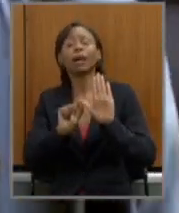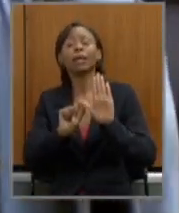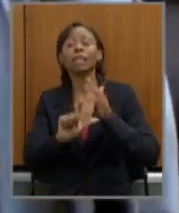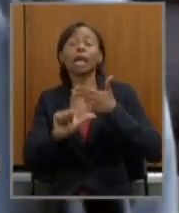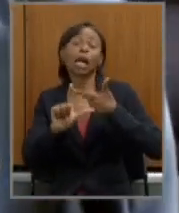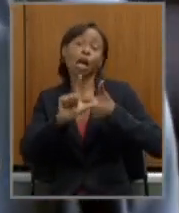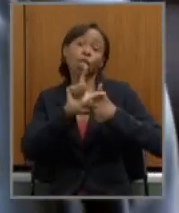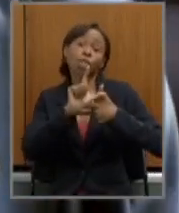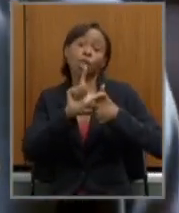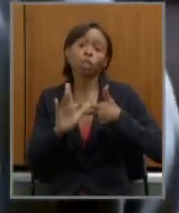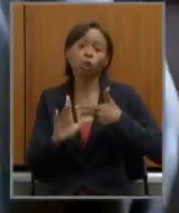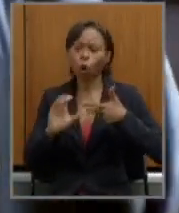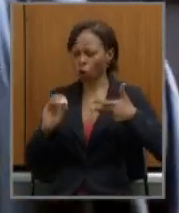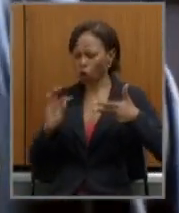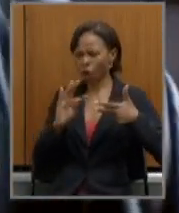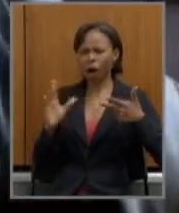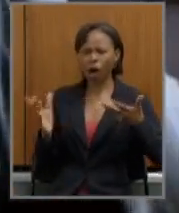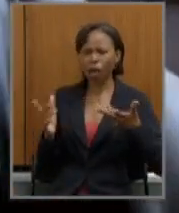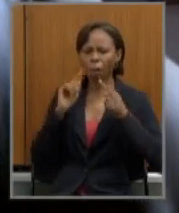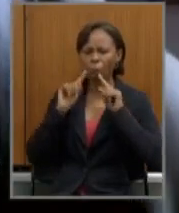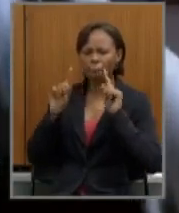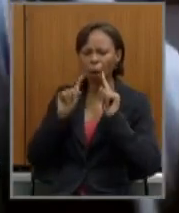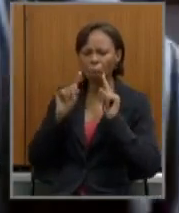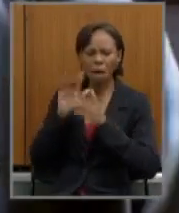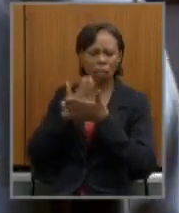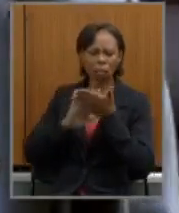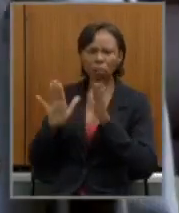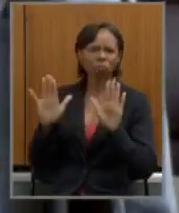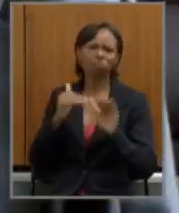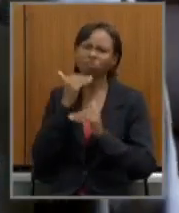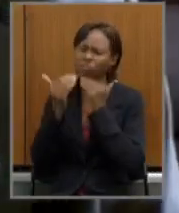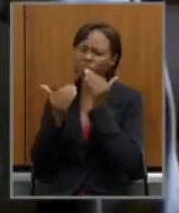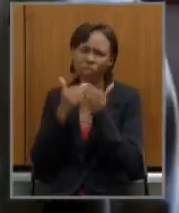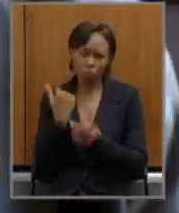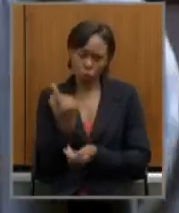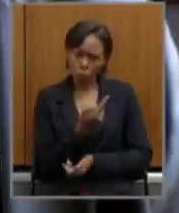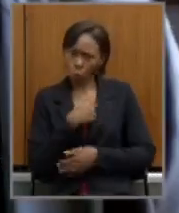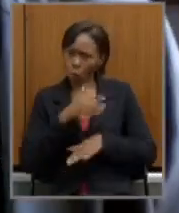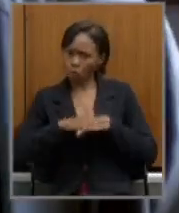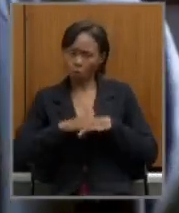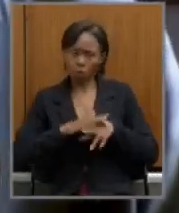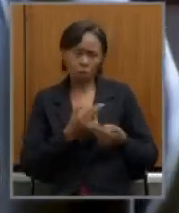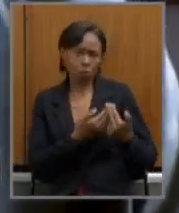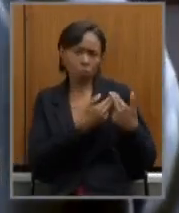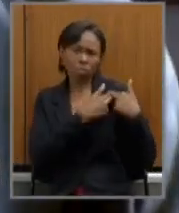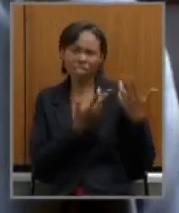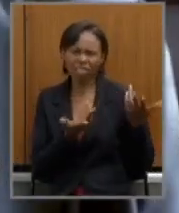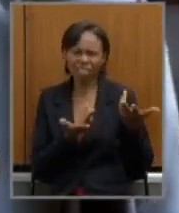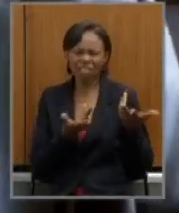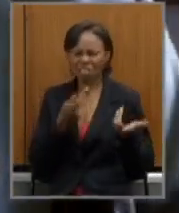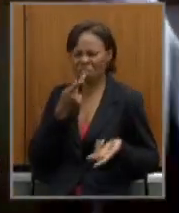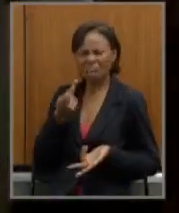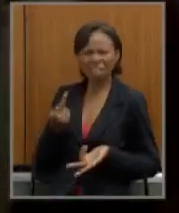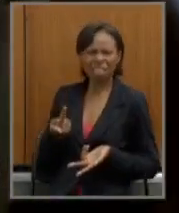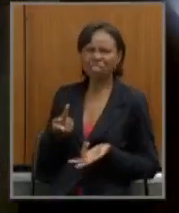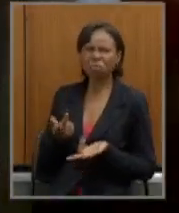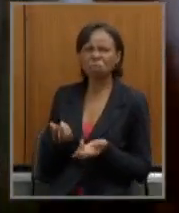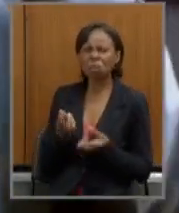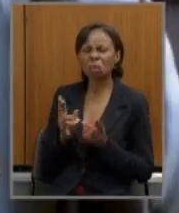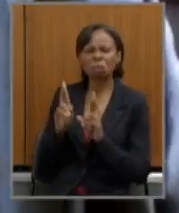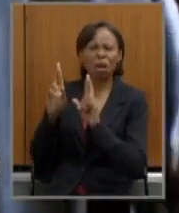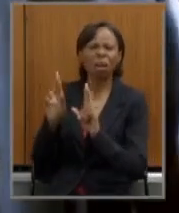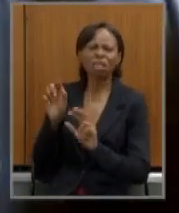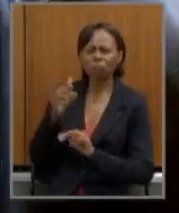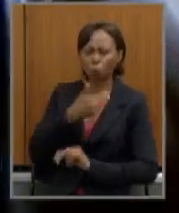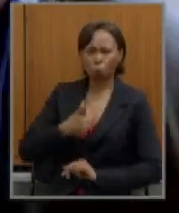ninguém vamos fazer a nossa parte nós e fazemos não temos que dar satisfação para governo nenhum principalmente quando é uma PEC que